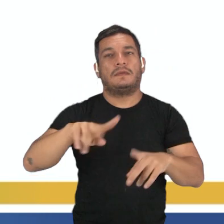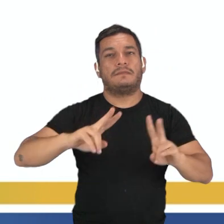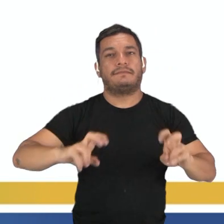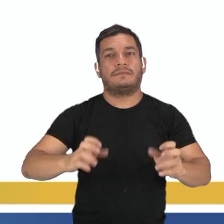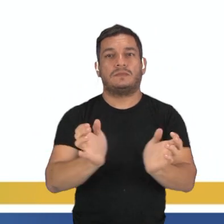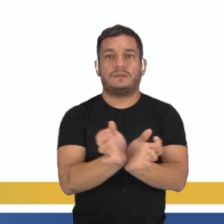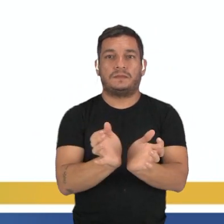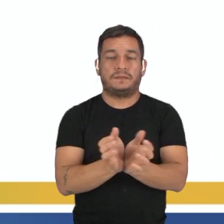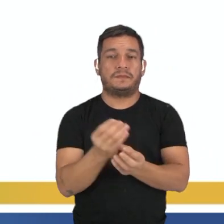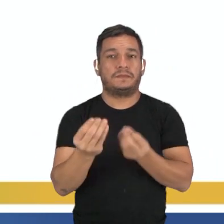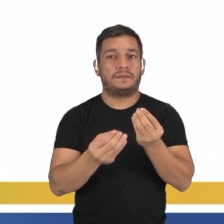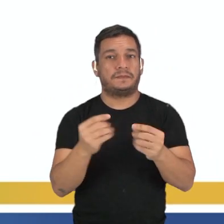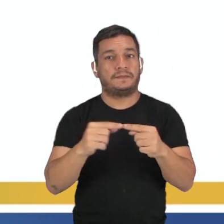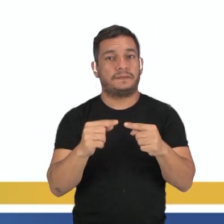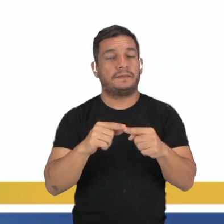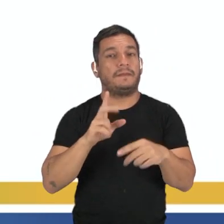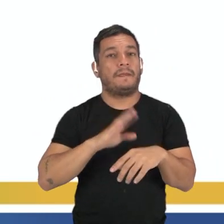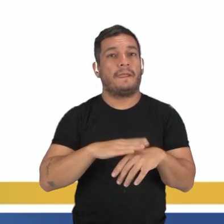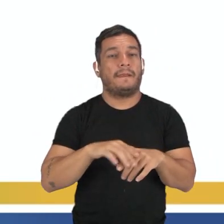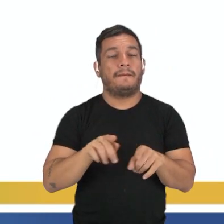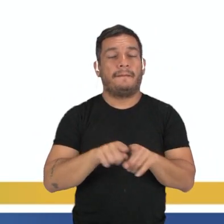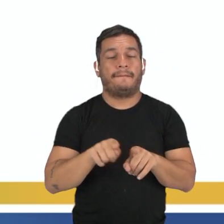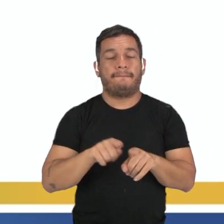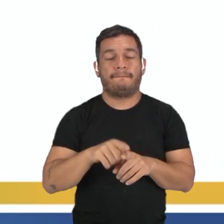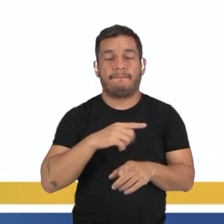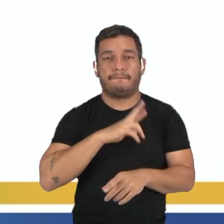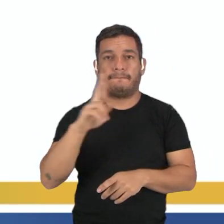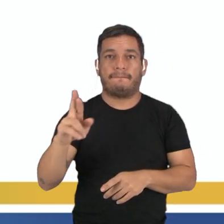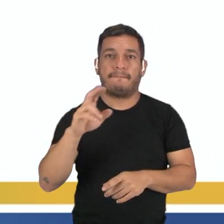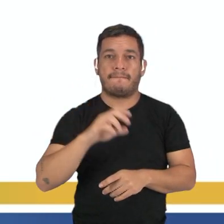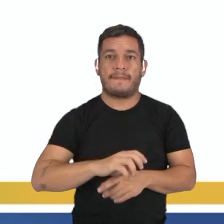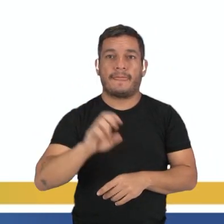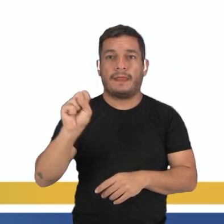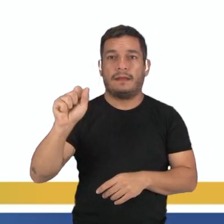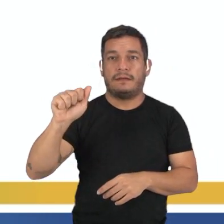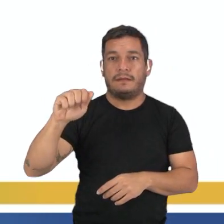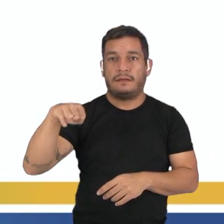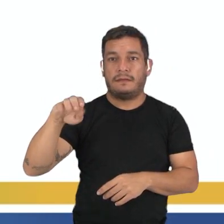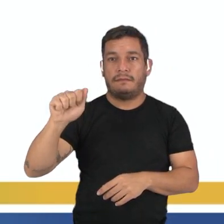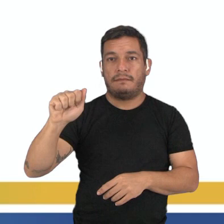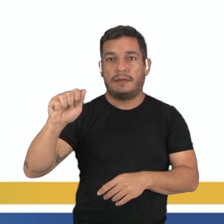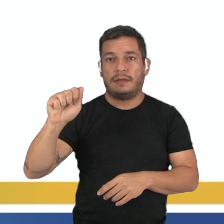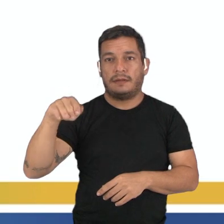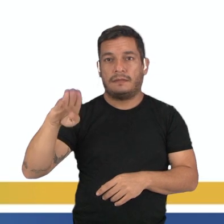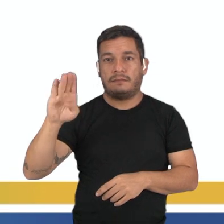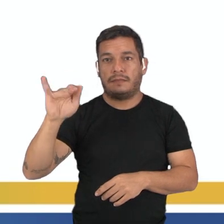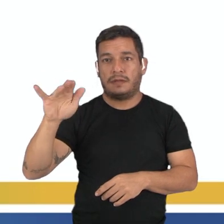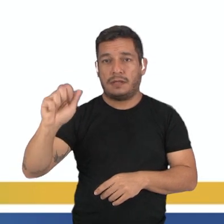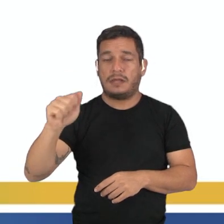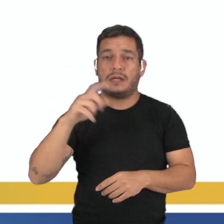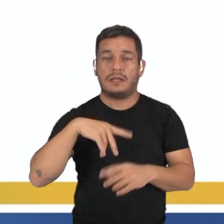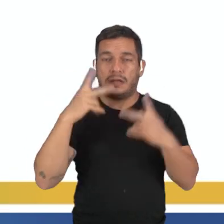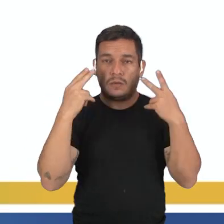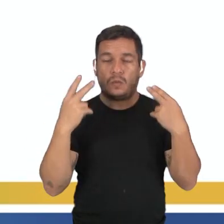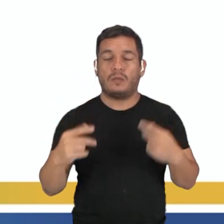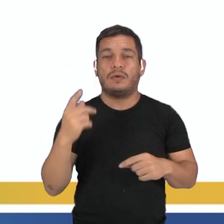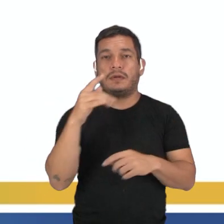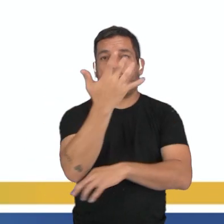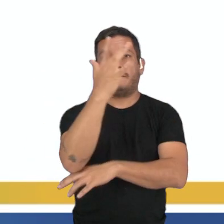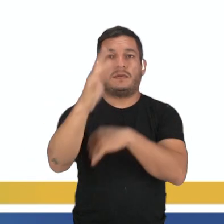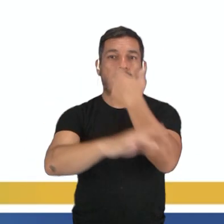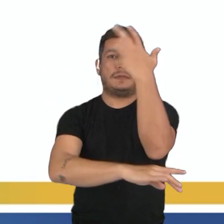encaixa nesse grupo. E aí nós temos como representante a Samambaiaçu, que é muito frequente em florestas tropicais.